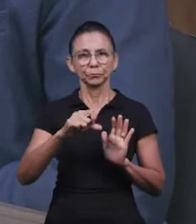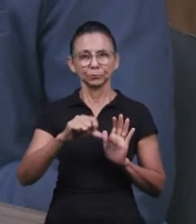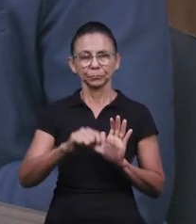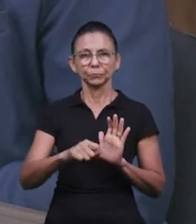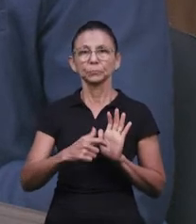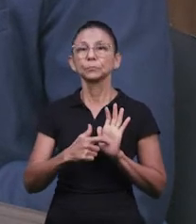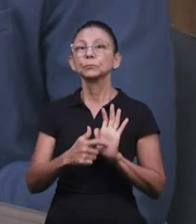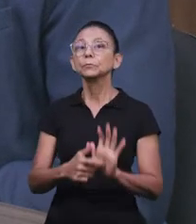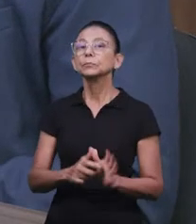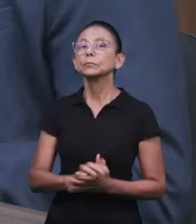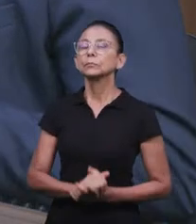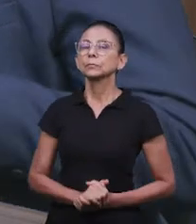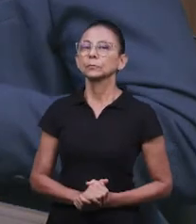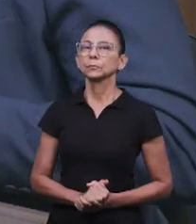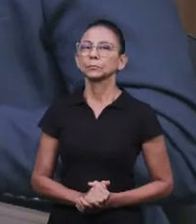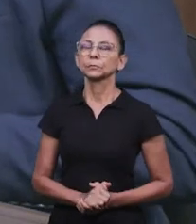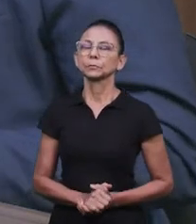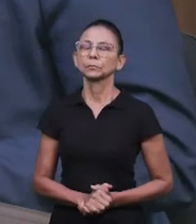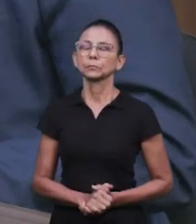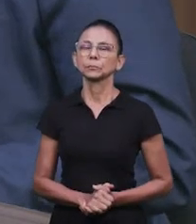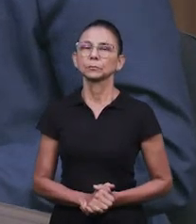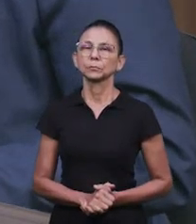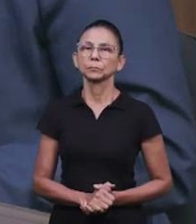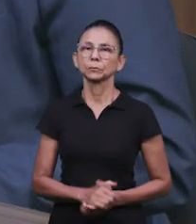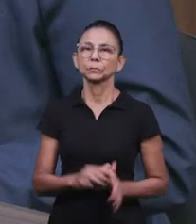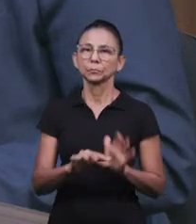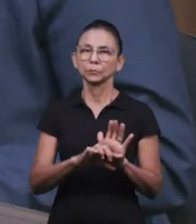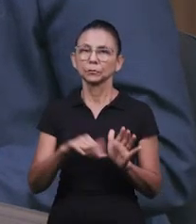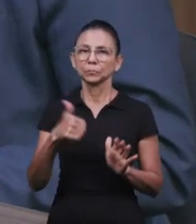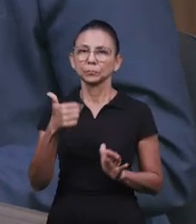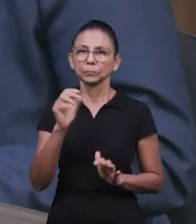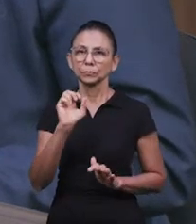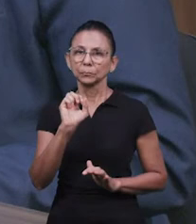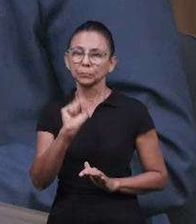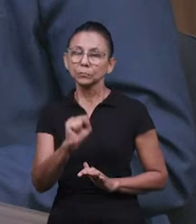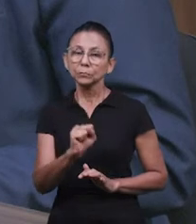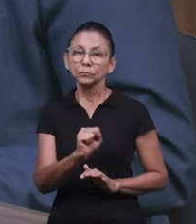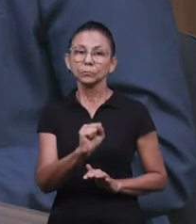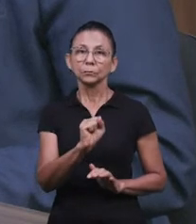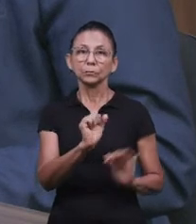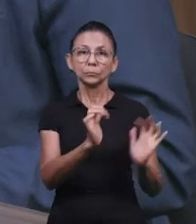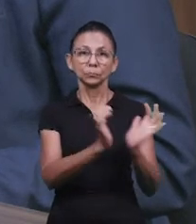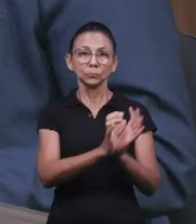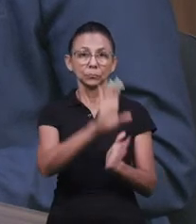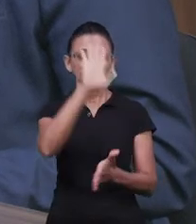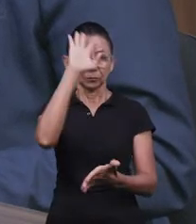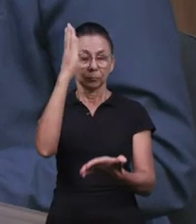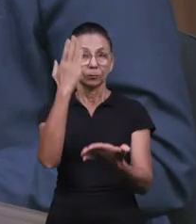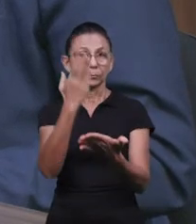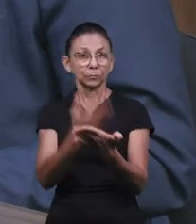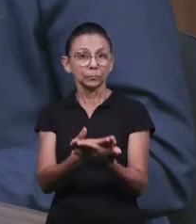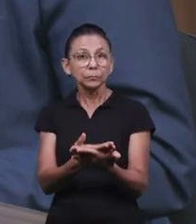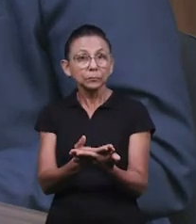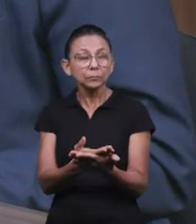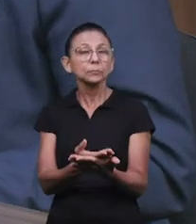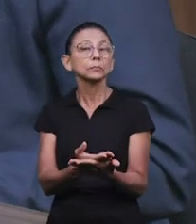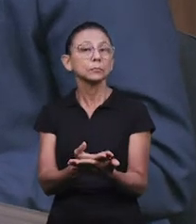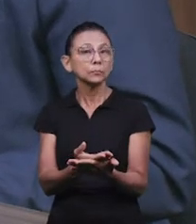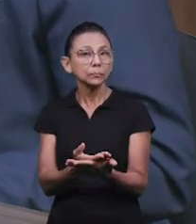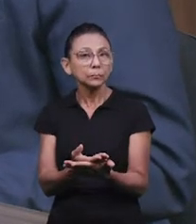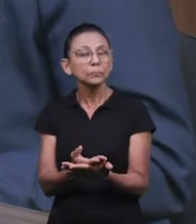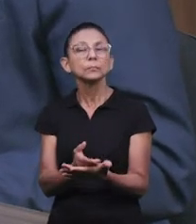19, 19, 15, muitos, ó, 19, 18, e muitos dos que tinham crido, vinham